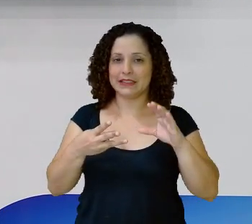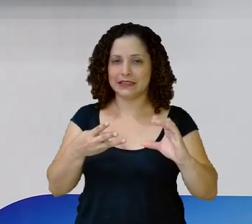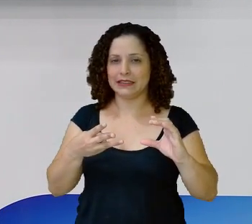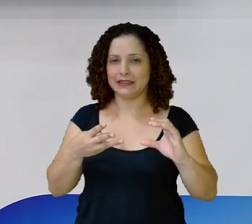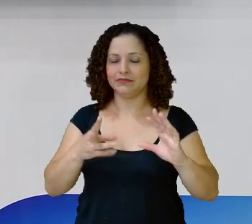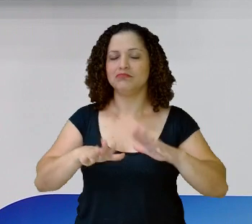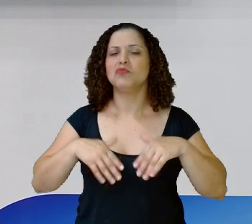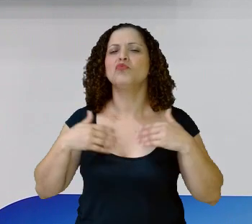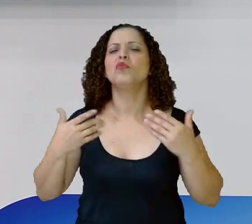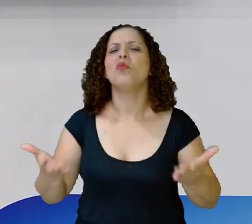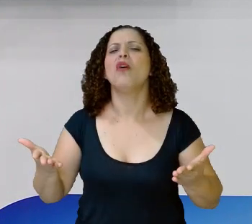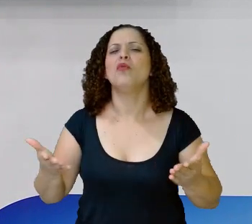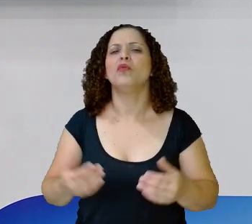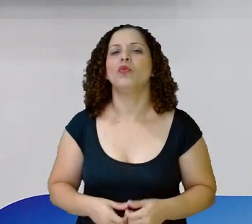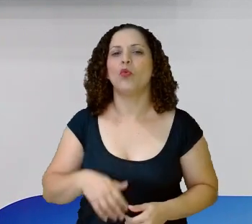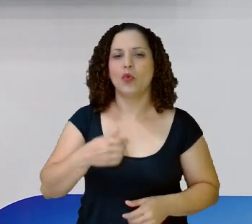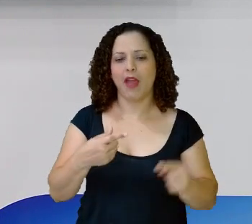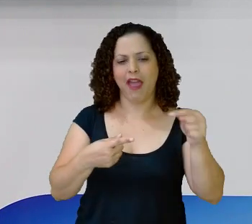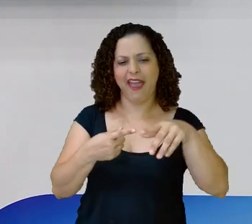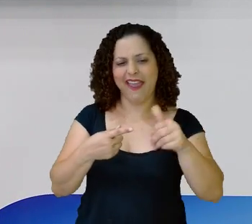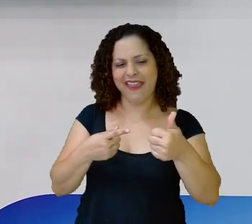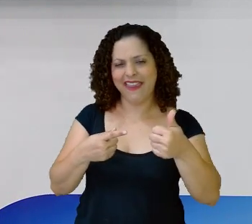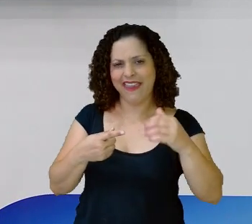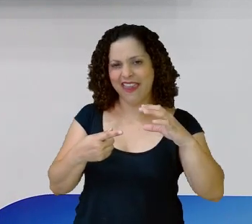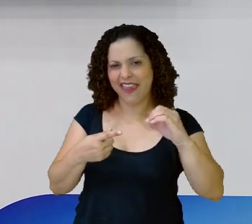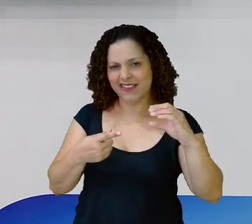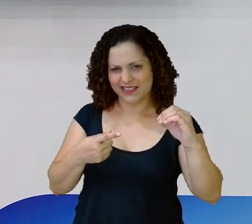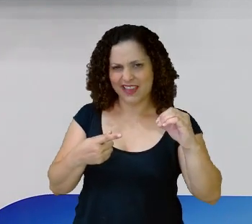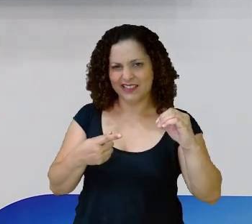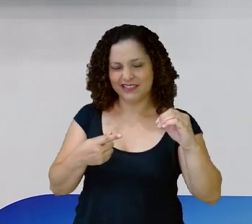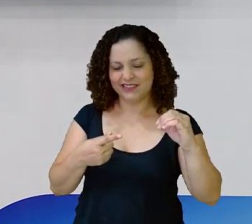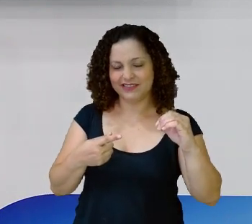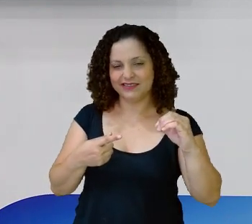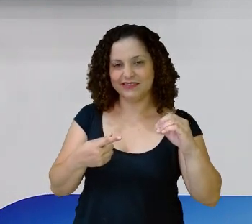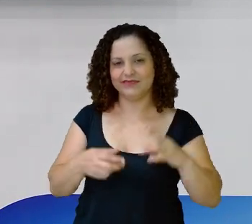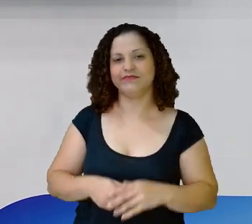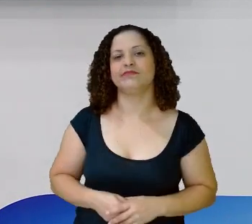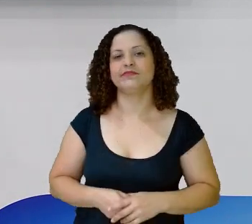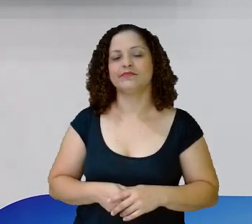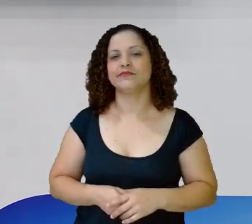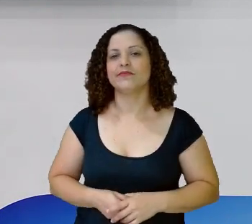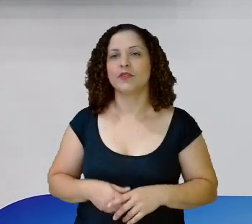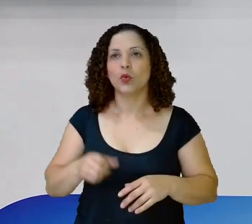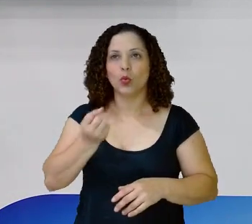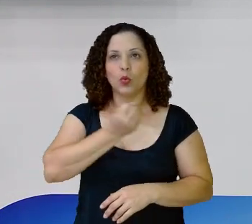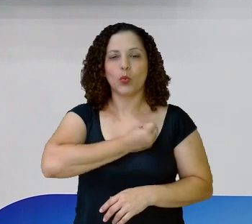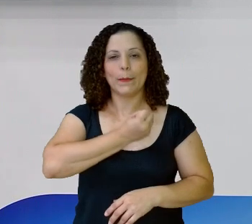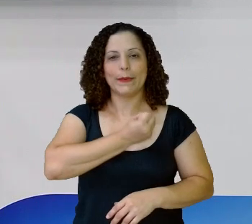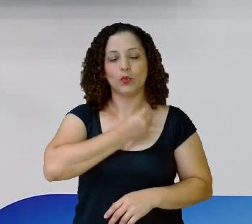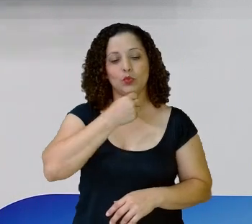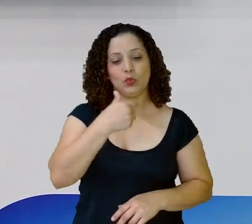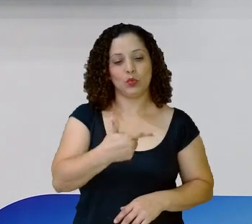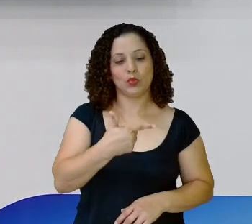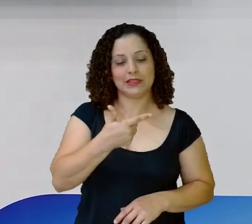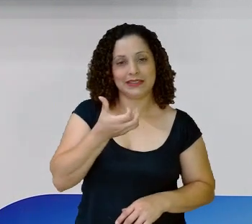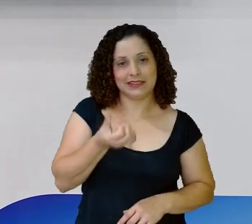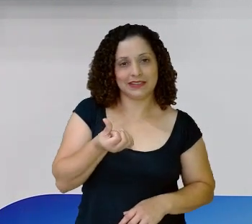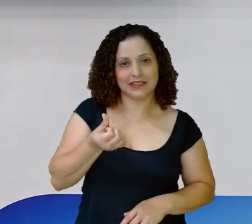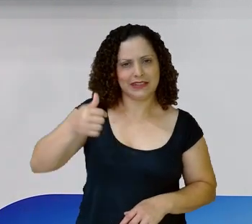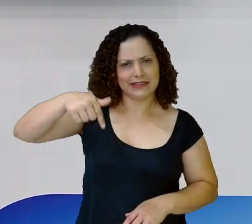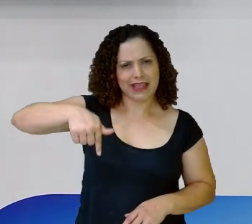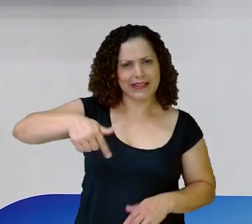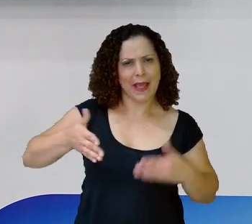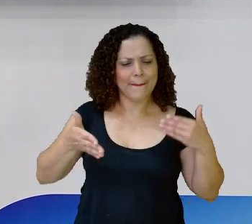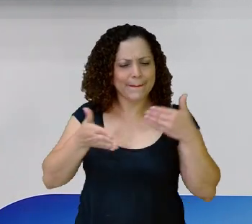Será que é 100? Será que esse número 267 está mais